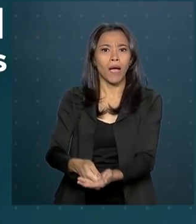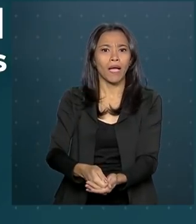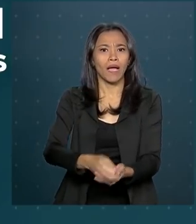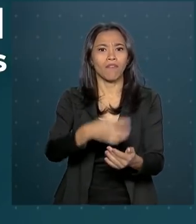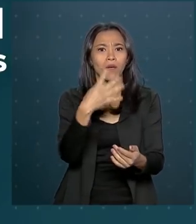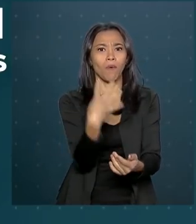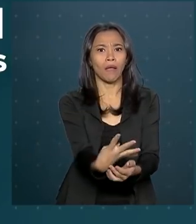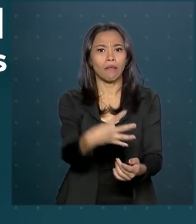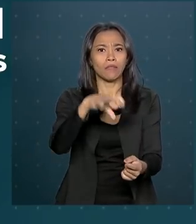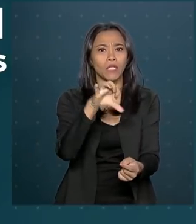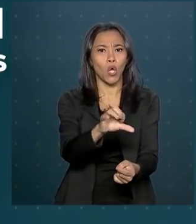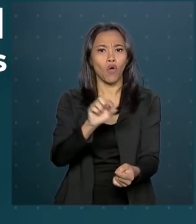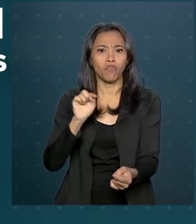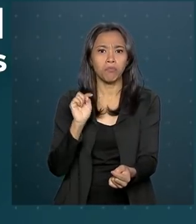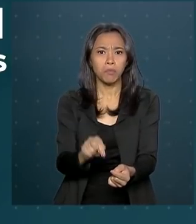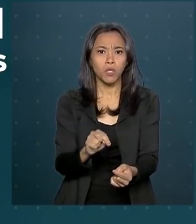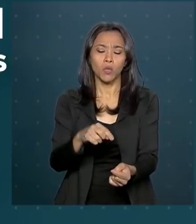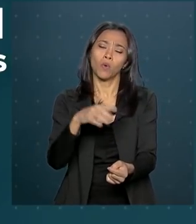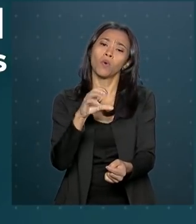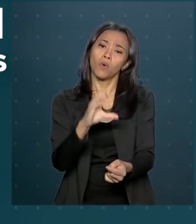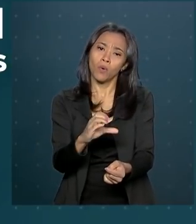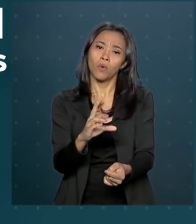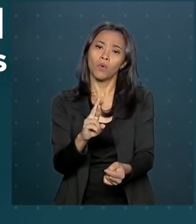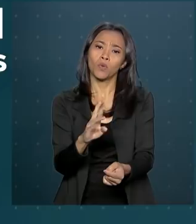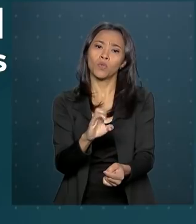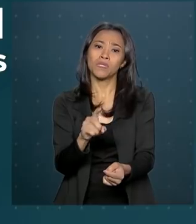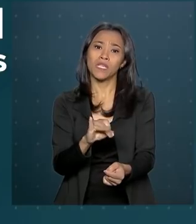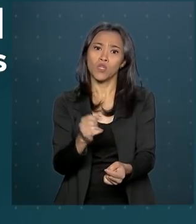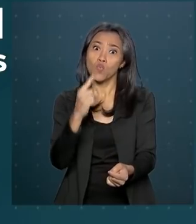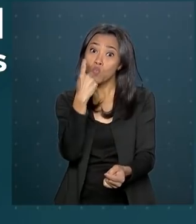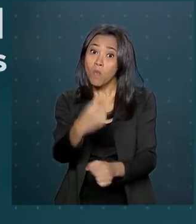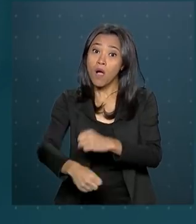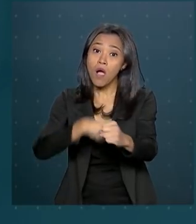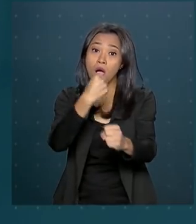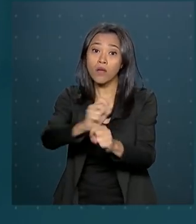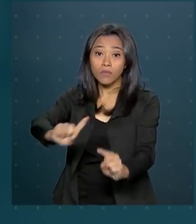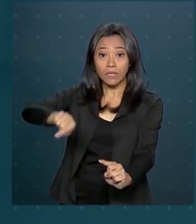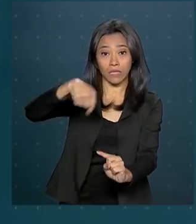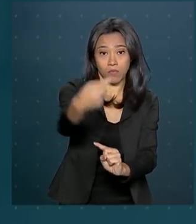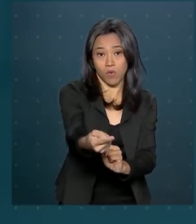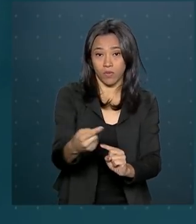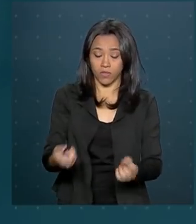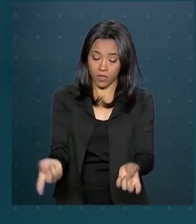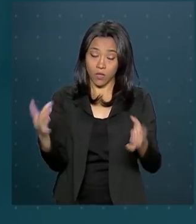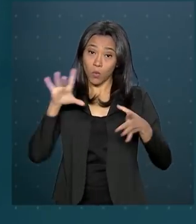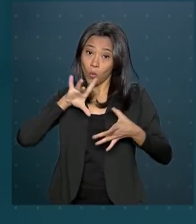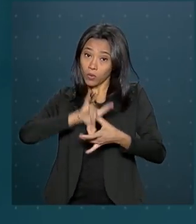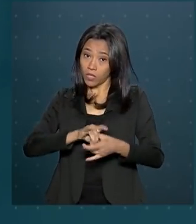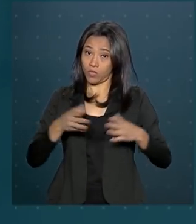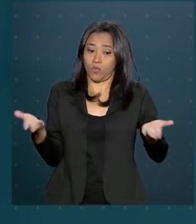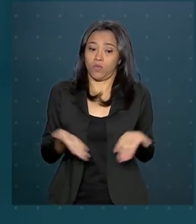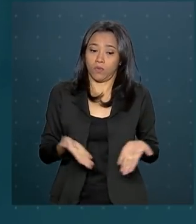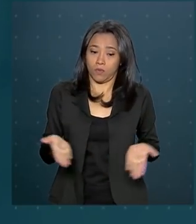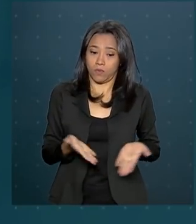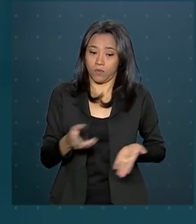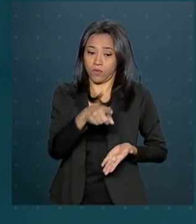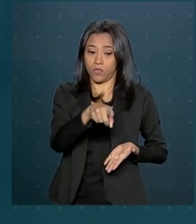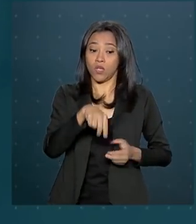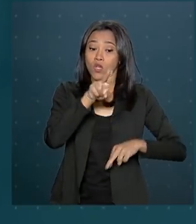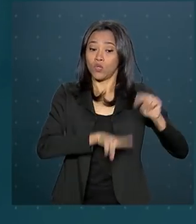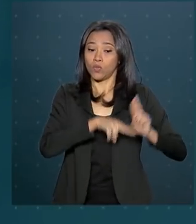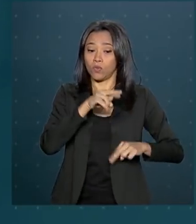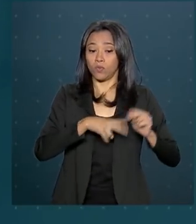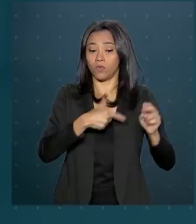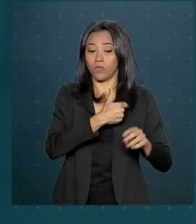mil cruzeiros pelo mesmo produto um ano depois. Voltando aos dias atuais, no acumulado de junho de